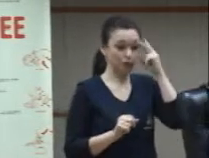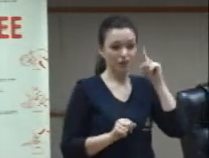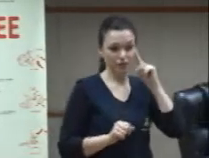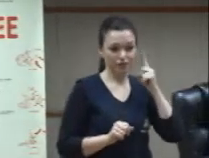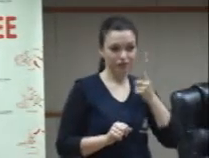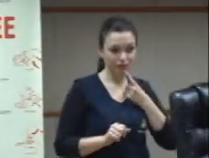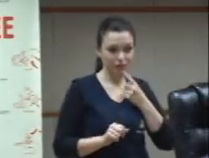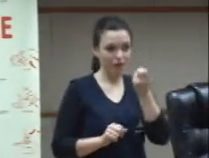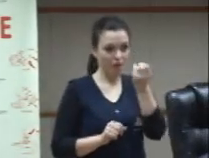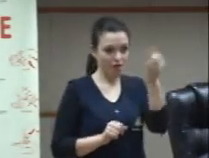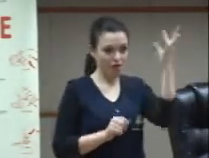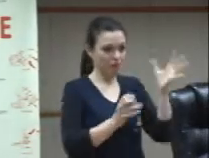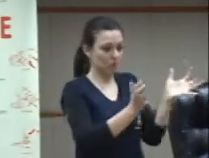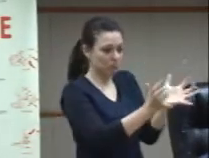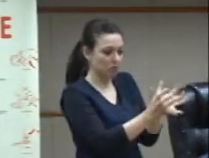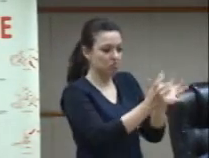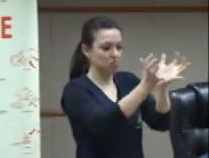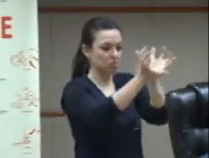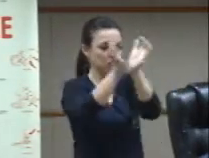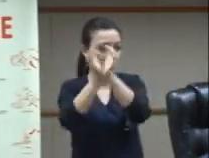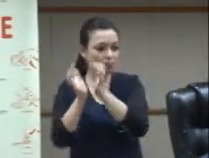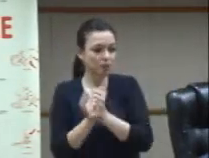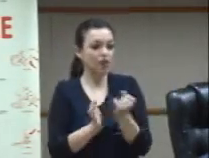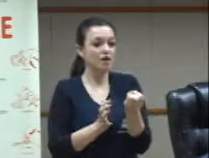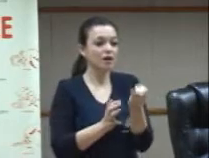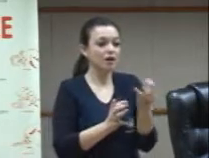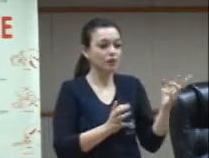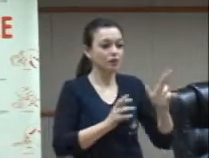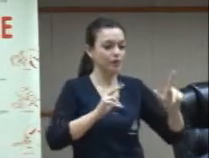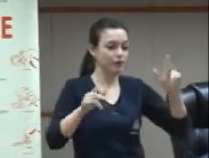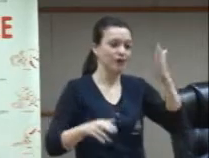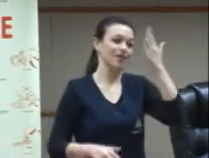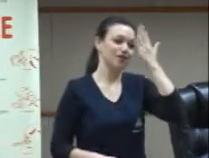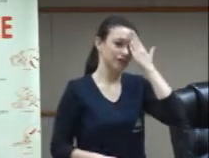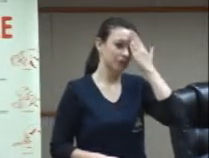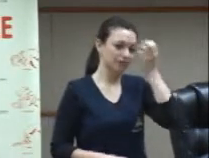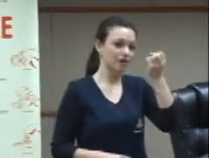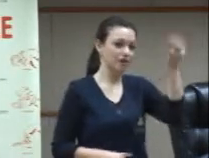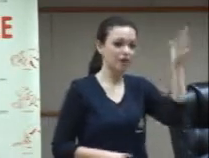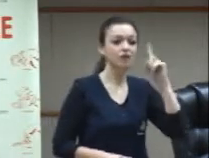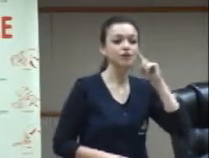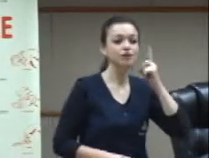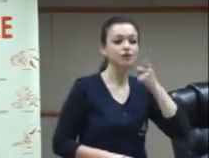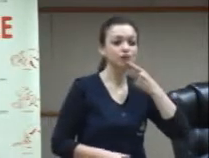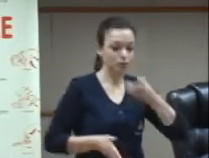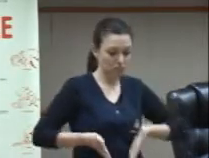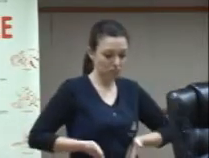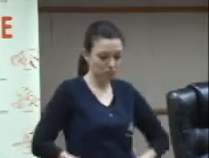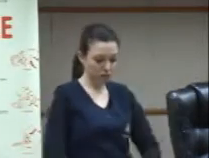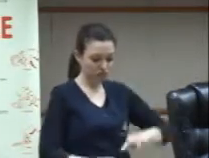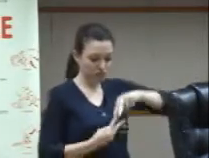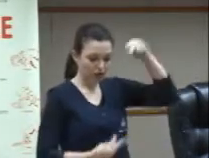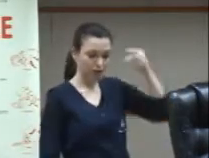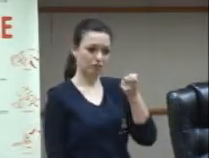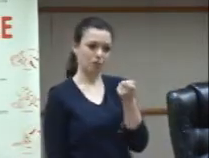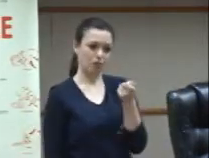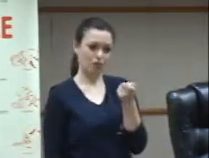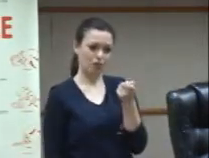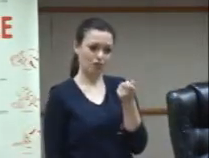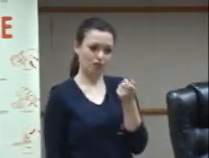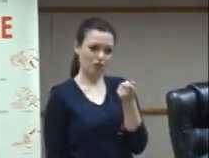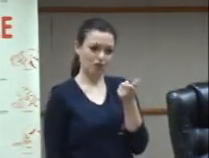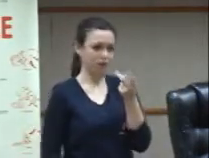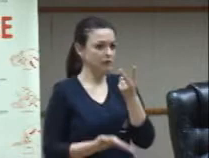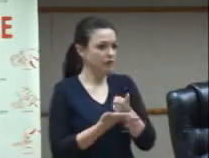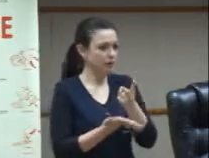provavelmente a gente sabe que surdez genética é o que menos tem e os filhos dos surdos serão ouvintes então